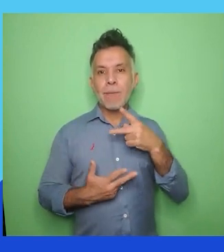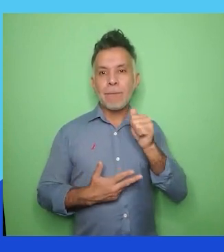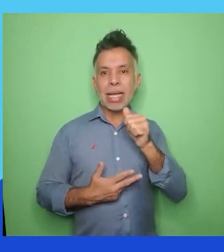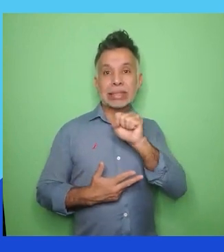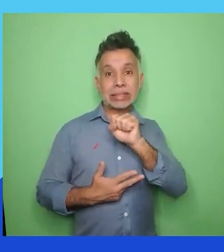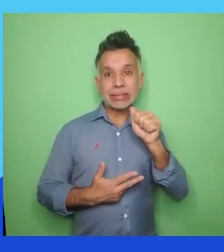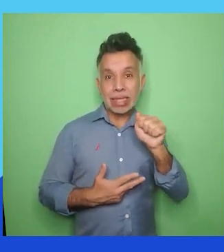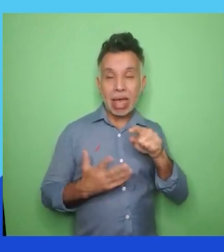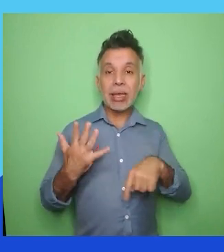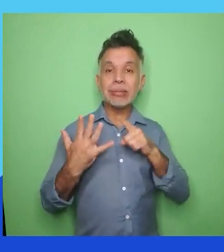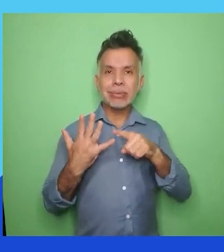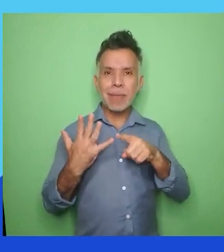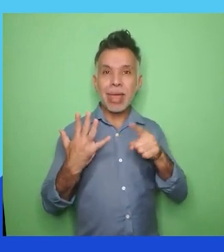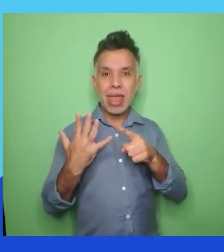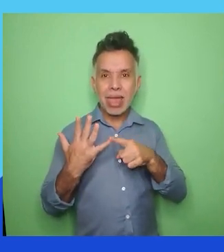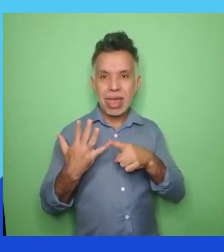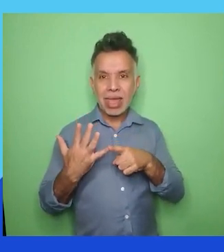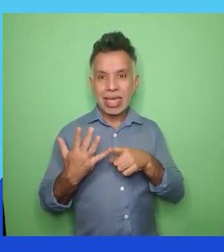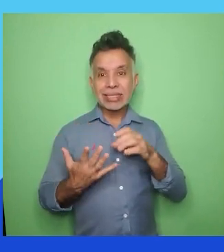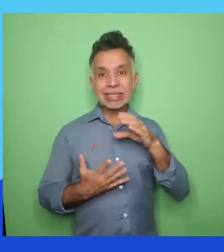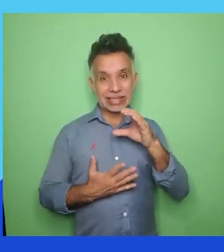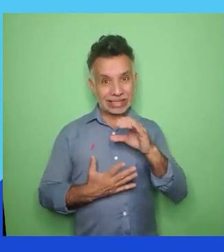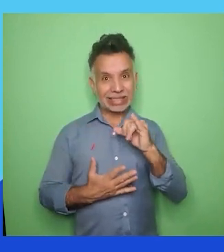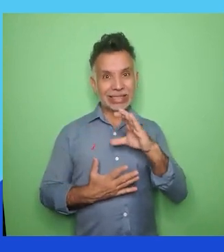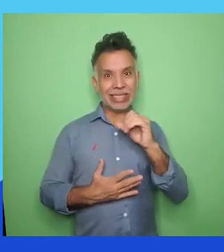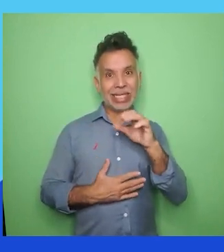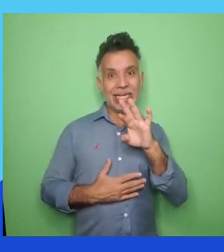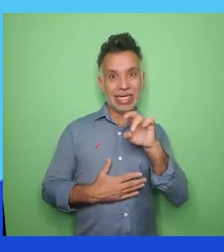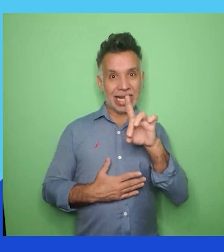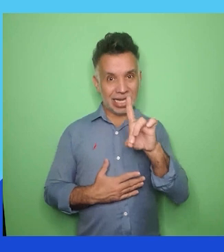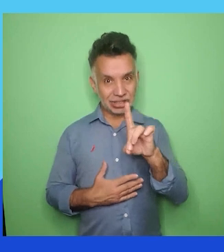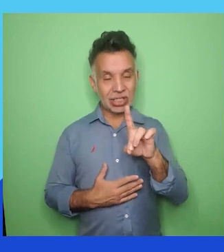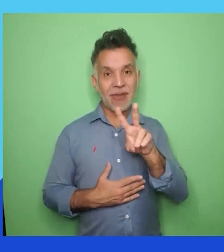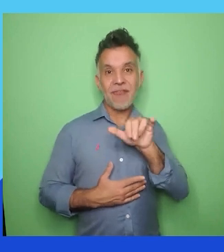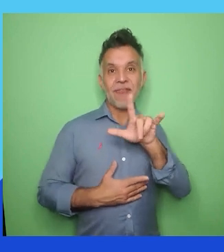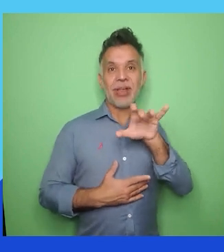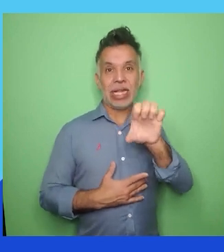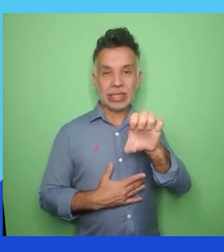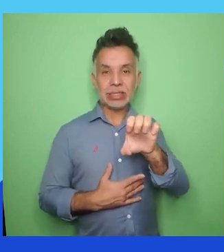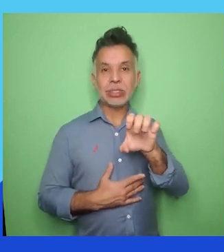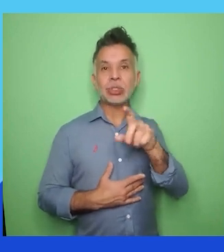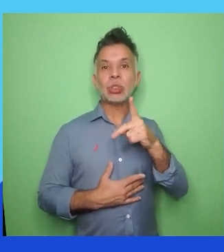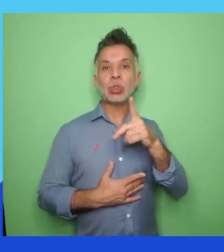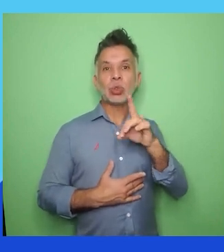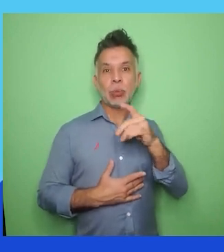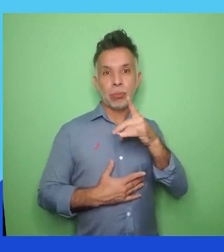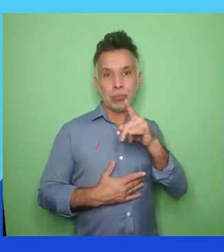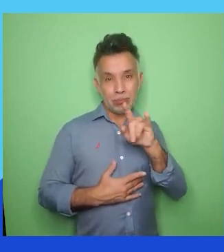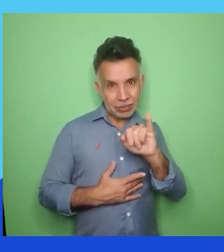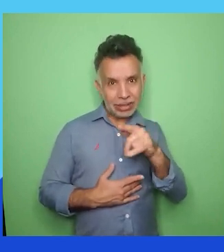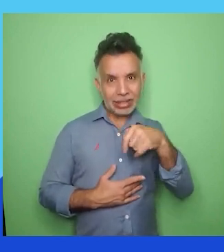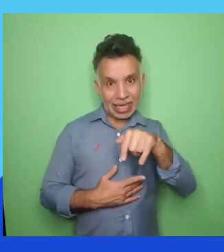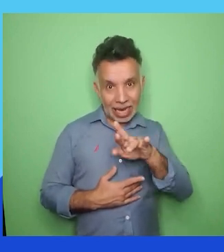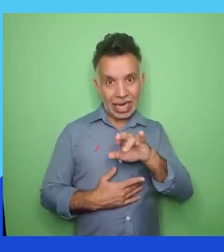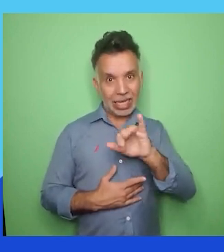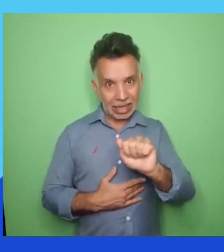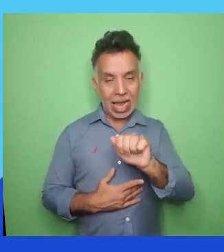Piquiri ABCD. Meus parabéns para essas empresas! Momento de celebração!